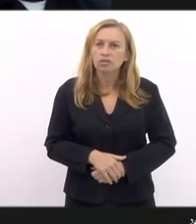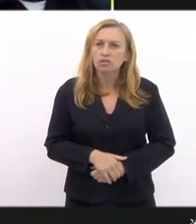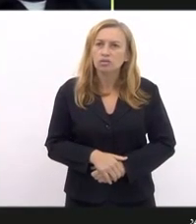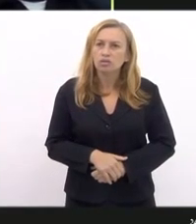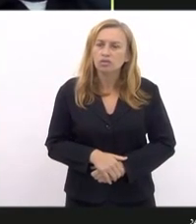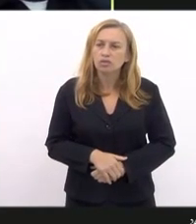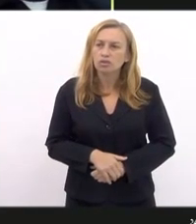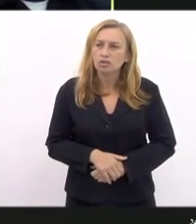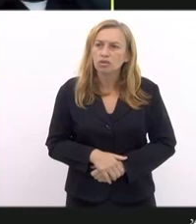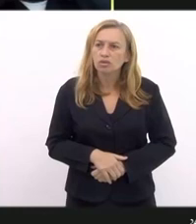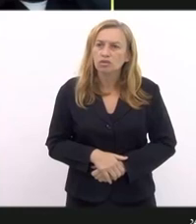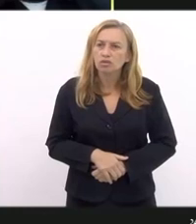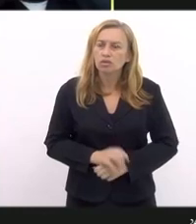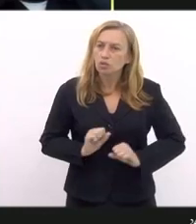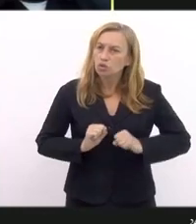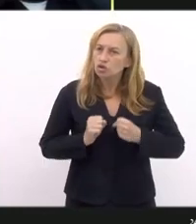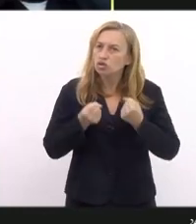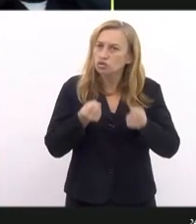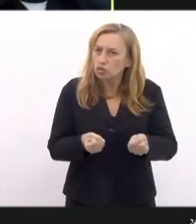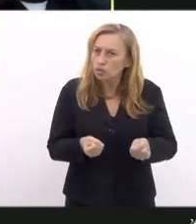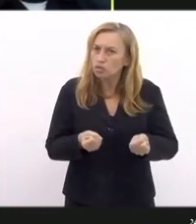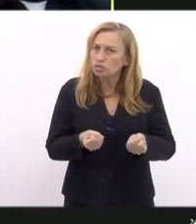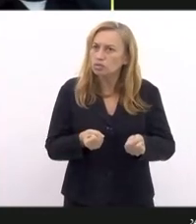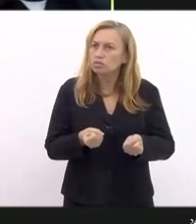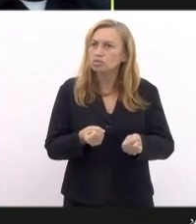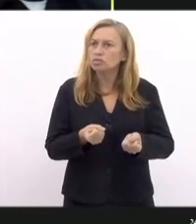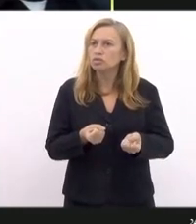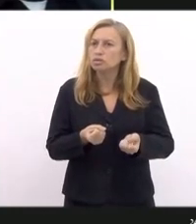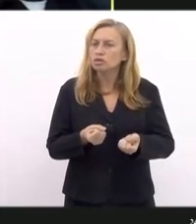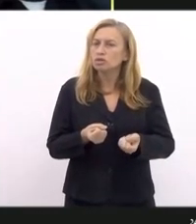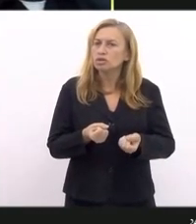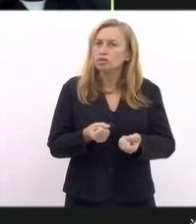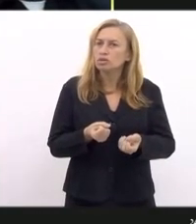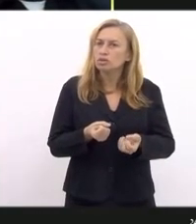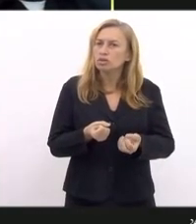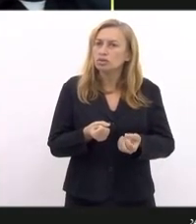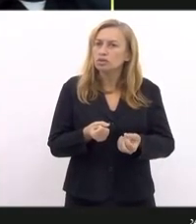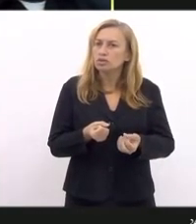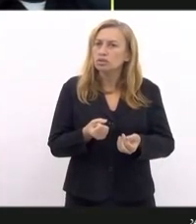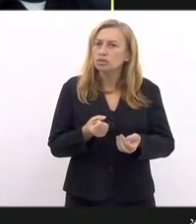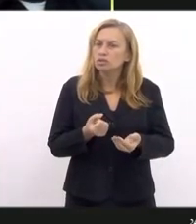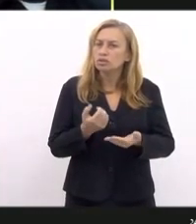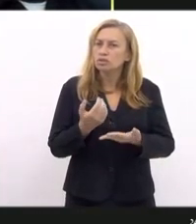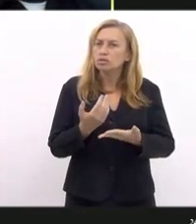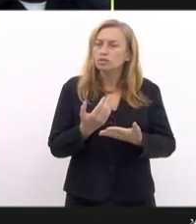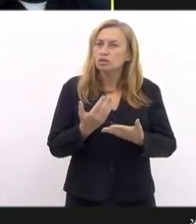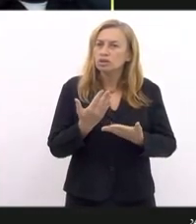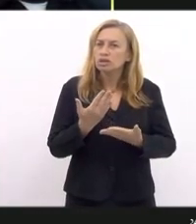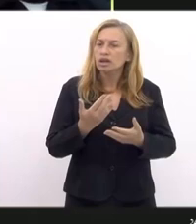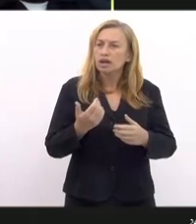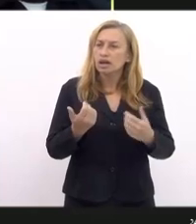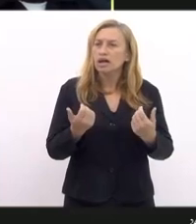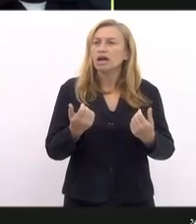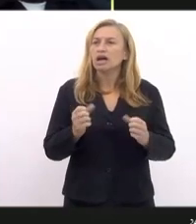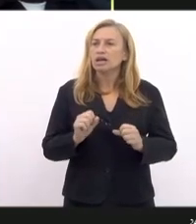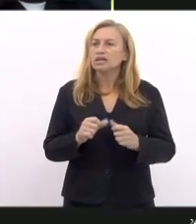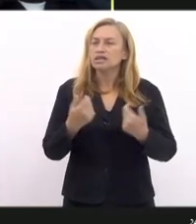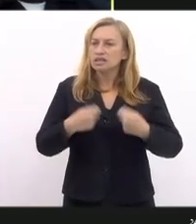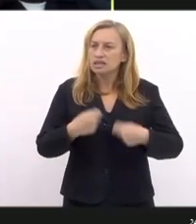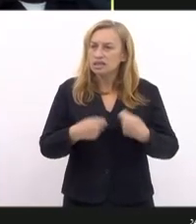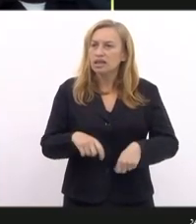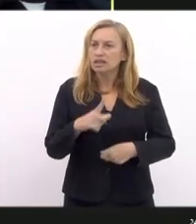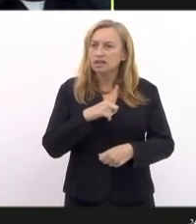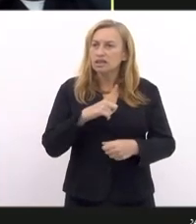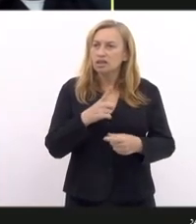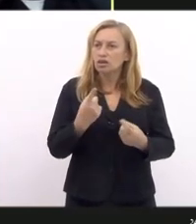o esforço que acredito que talvez seja a grande necessidade da nossa sociedade é exatamente o